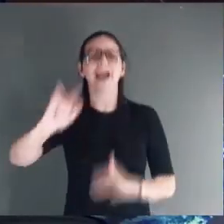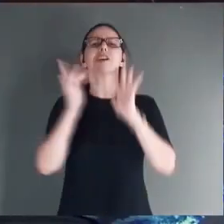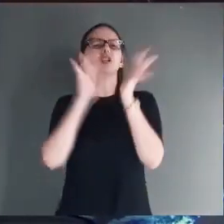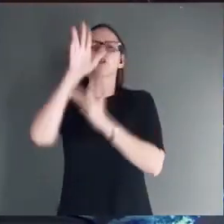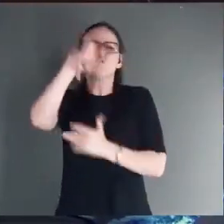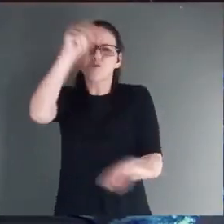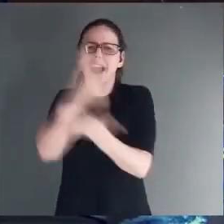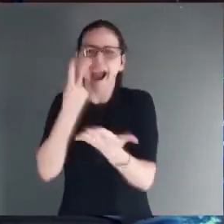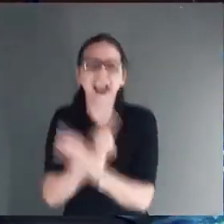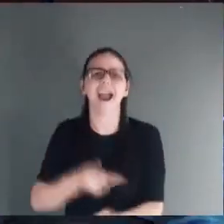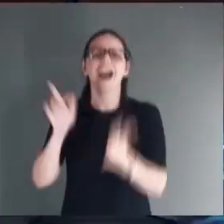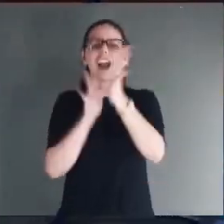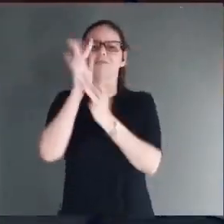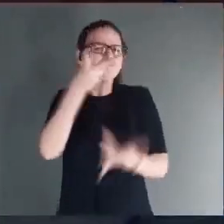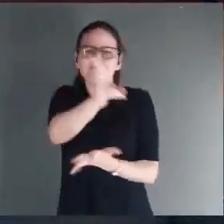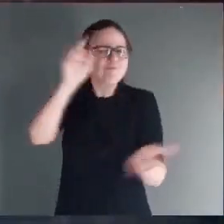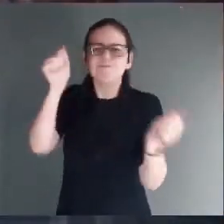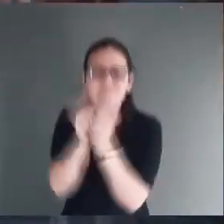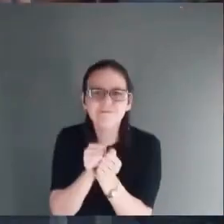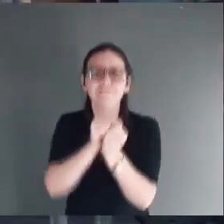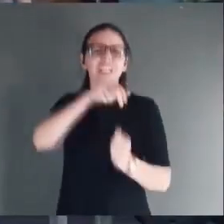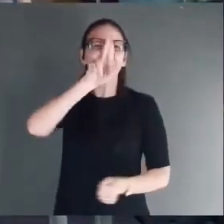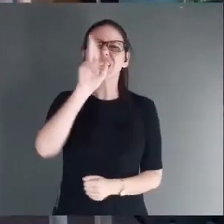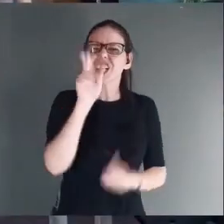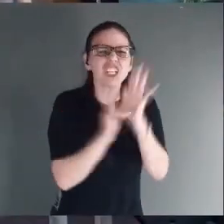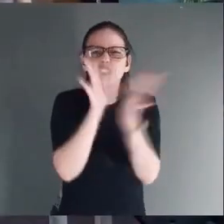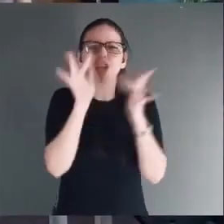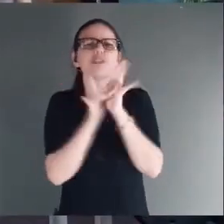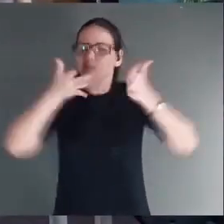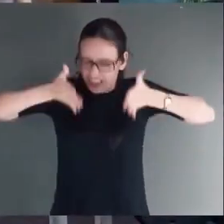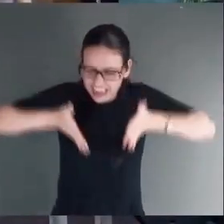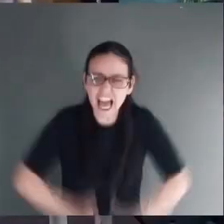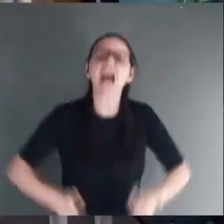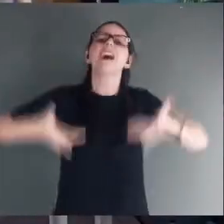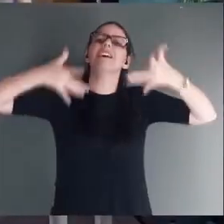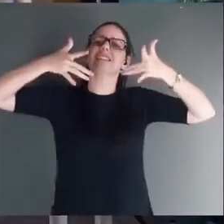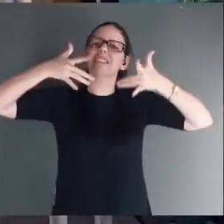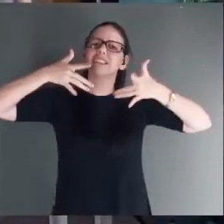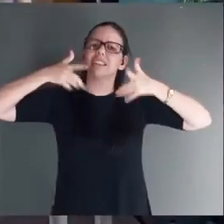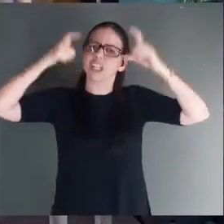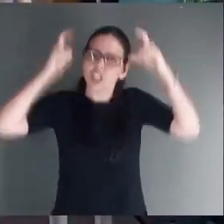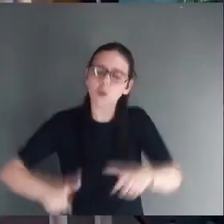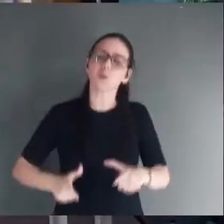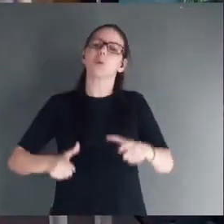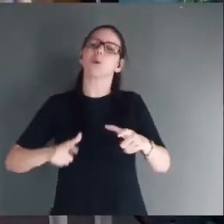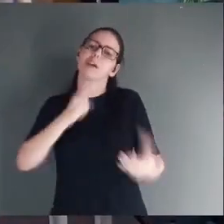falha. Ele é aquele que está presente. Ele nasce na singeira da nossa vida.